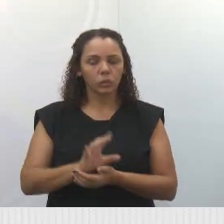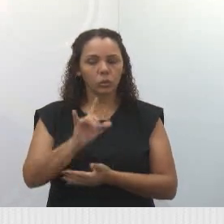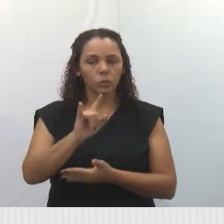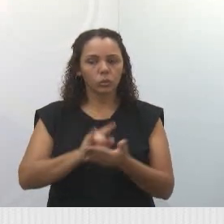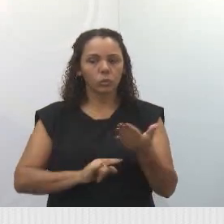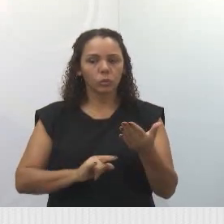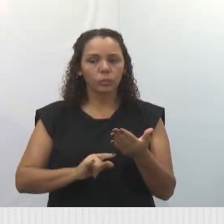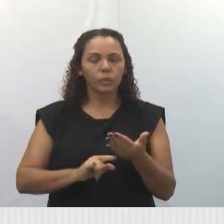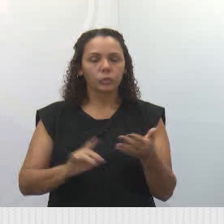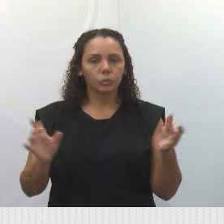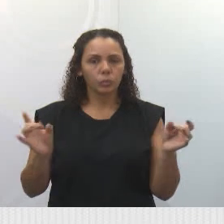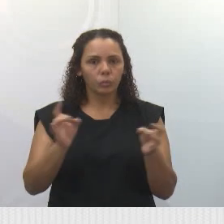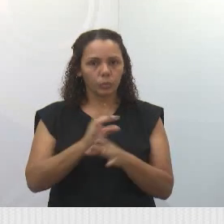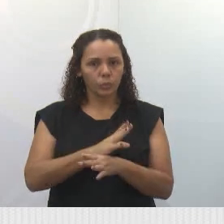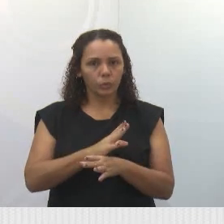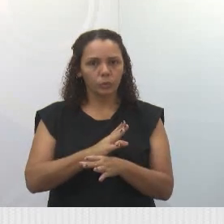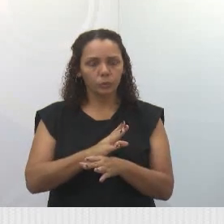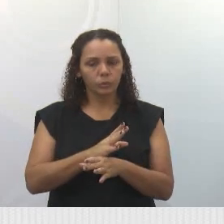emitidas